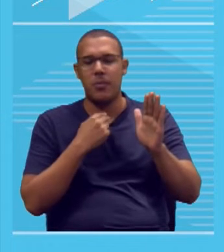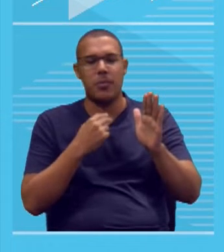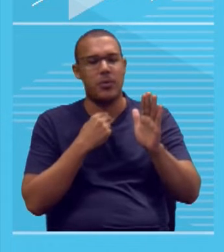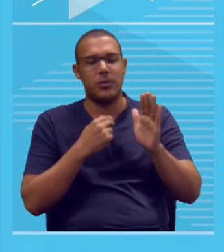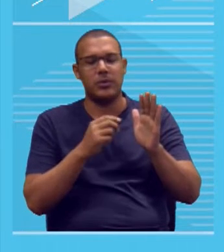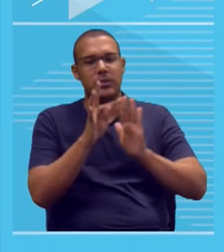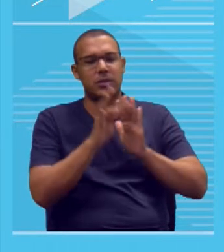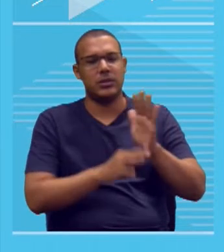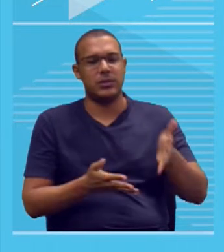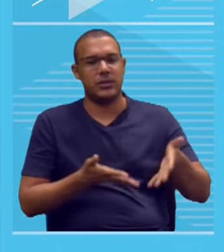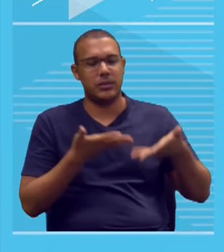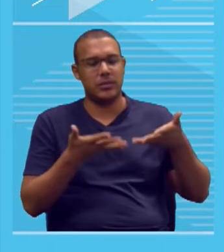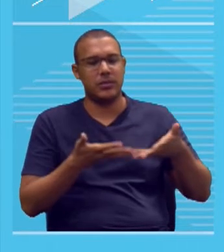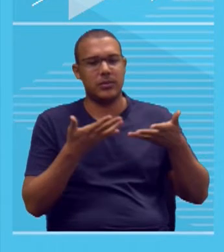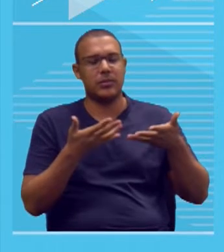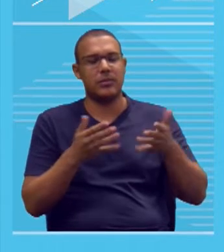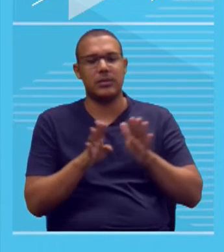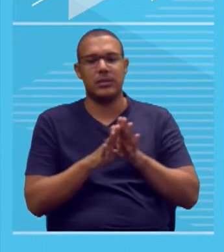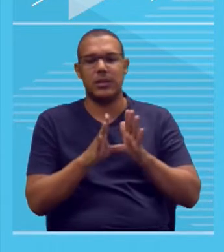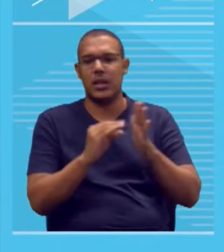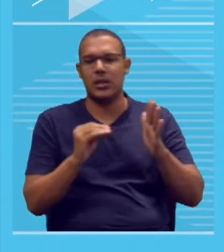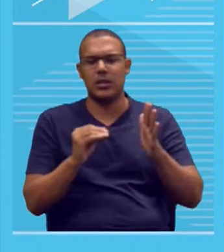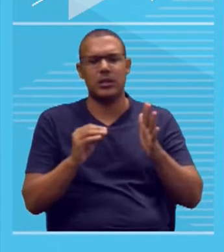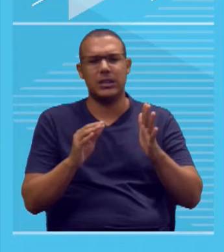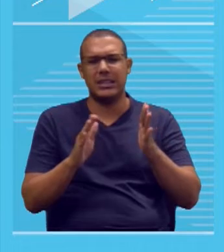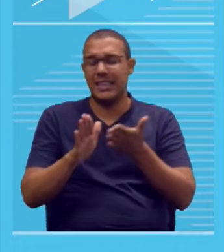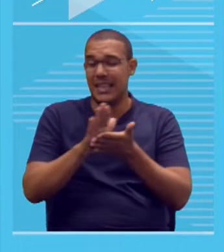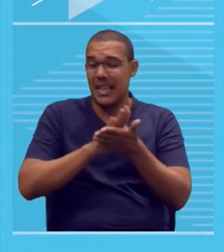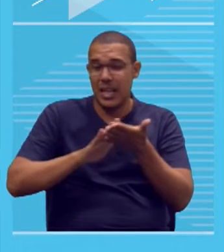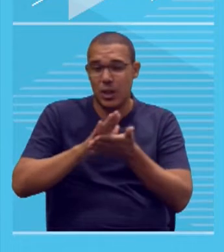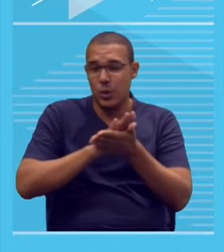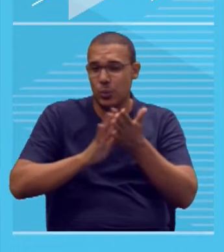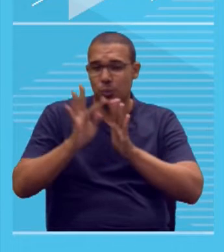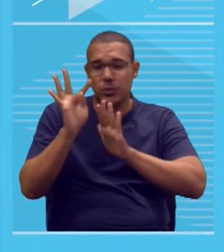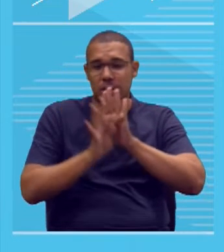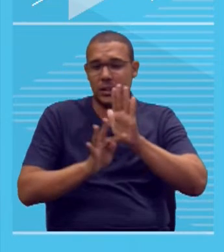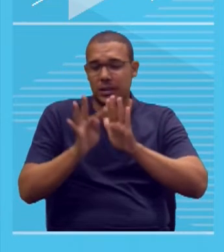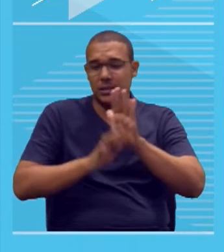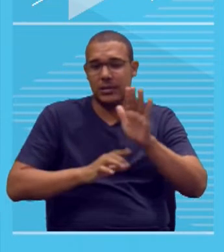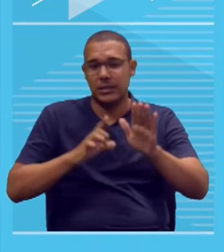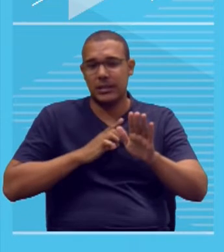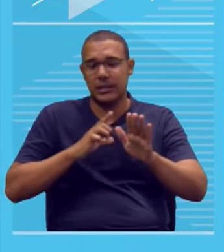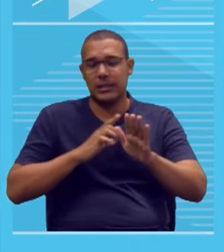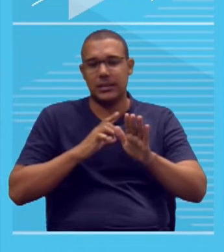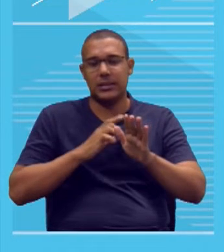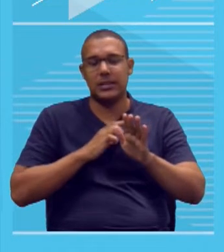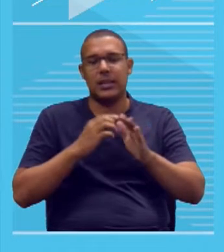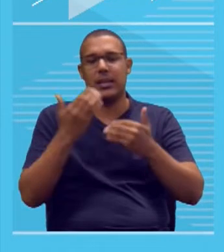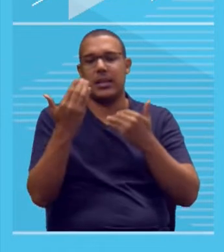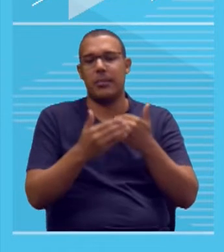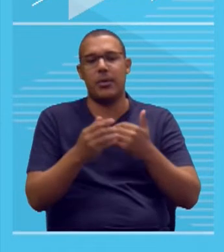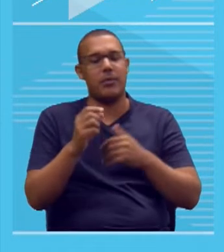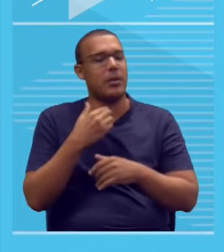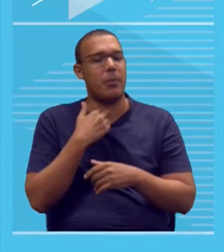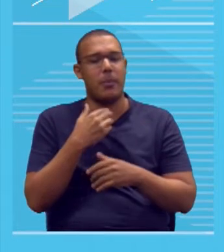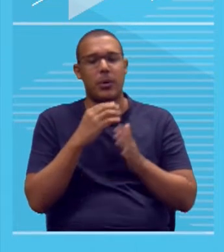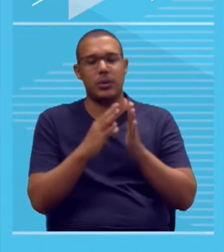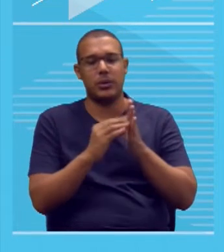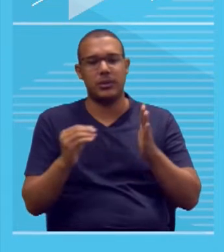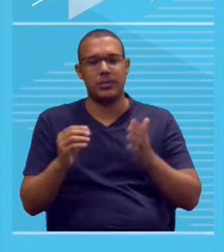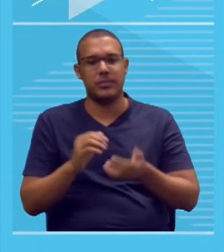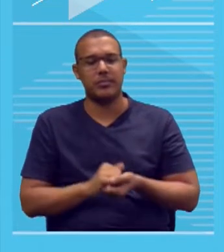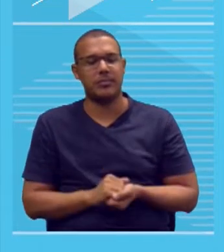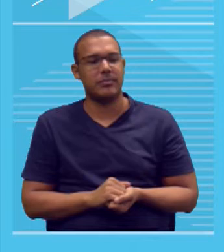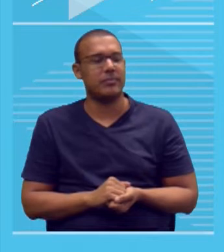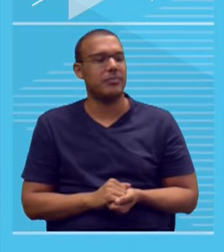e nem cópia de nenhum texto que apareça no caderno de questões. Tem gente que vai dizer assim, ou